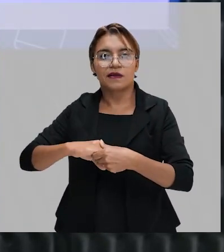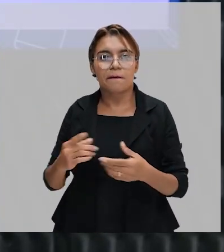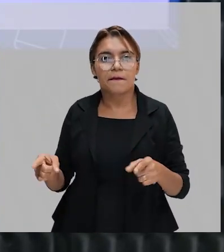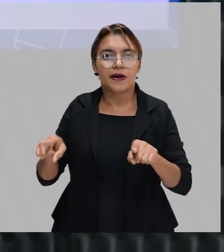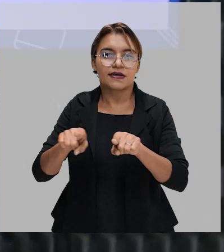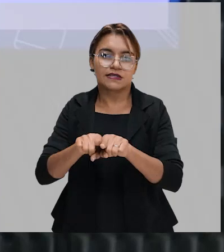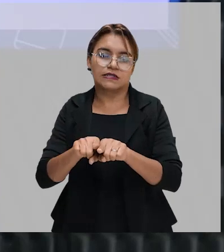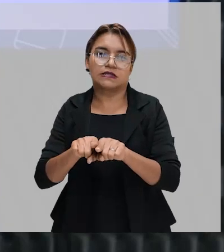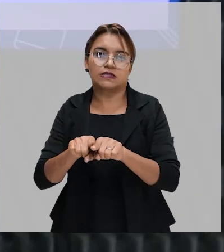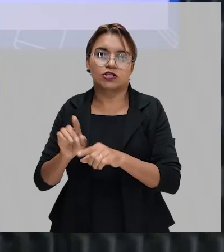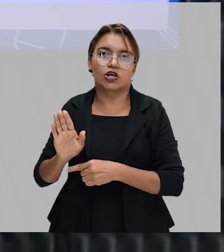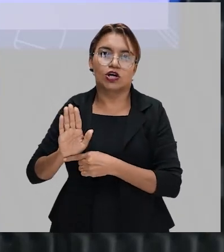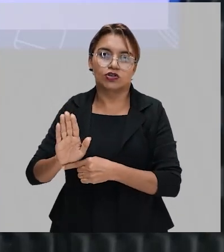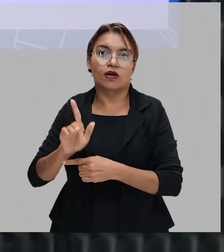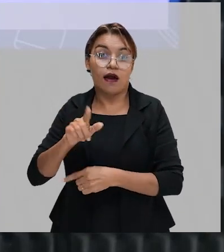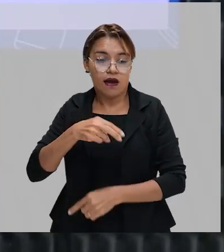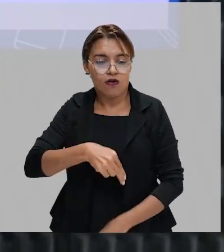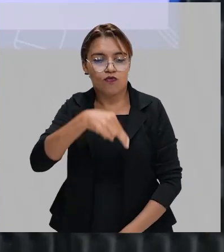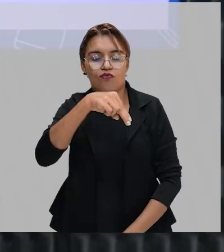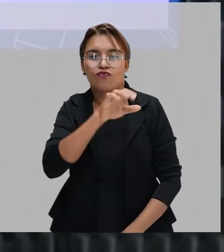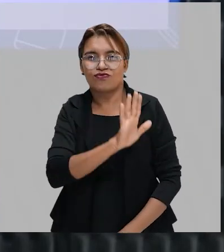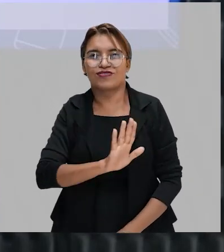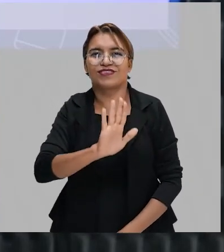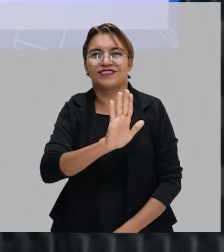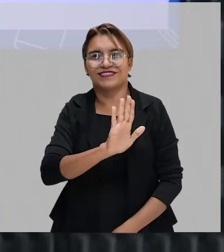qualquer lugar, é o Nordestino, né?